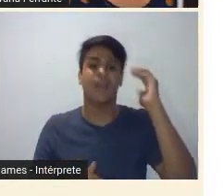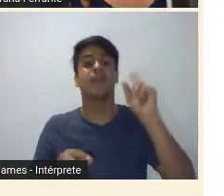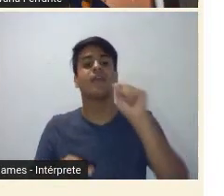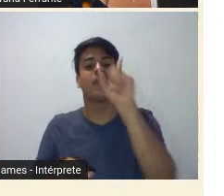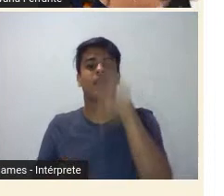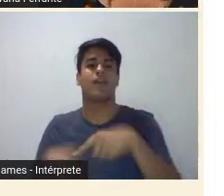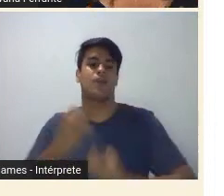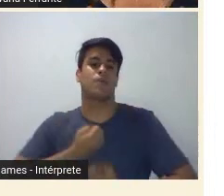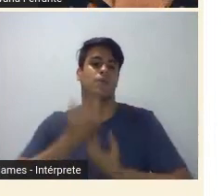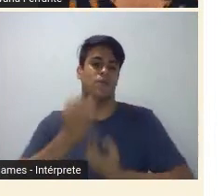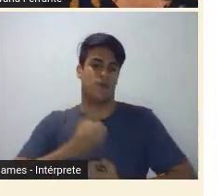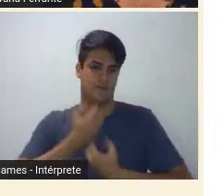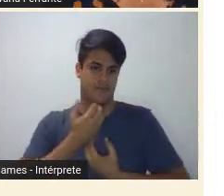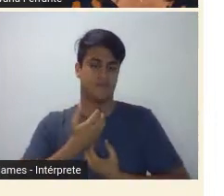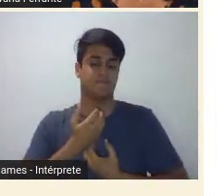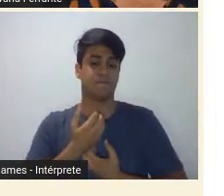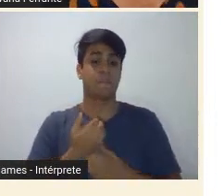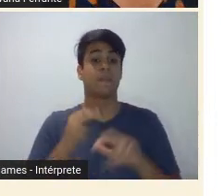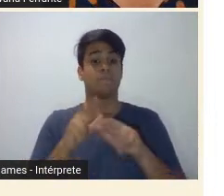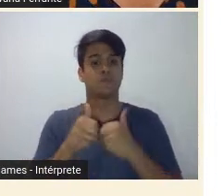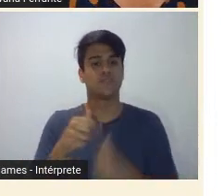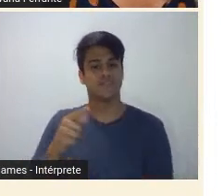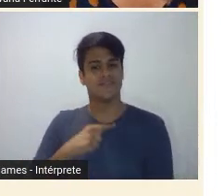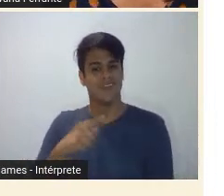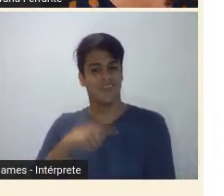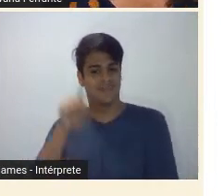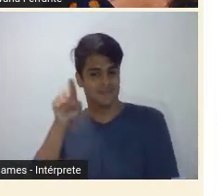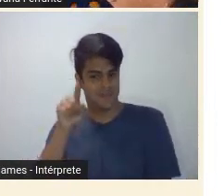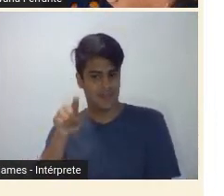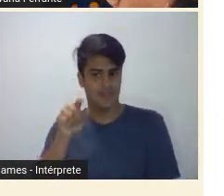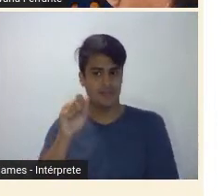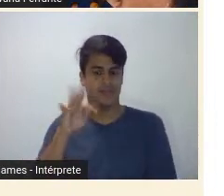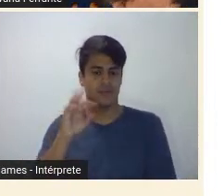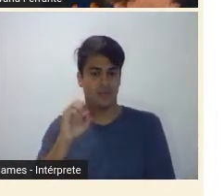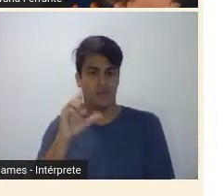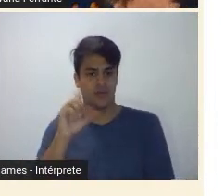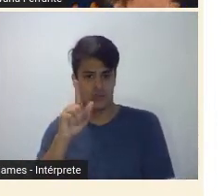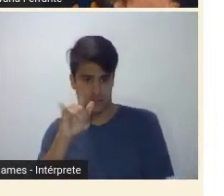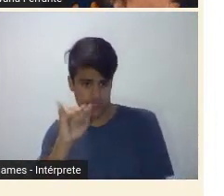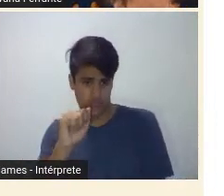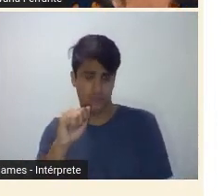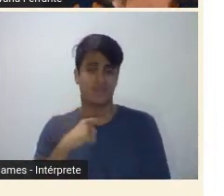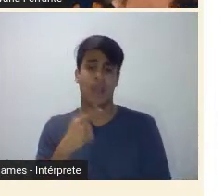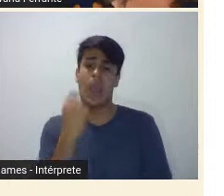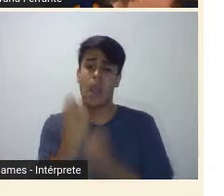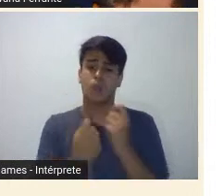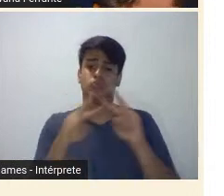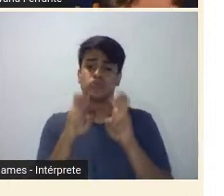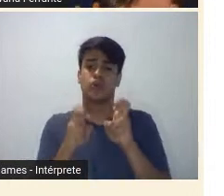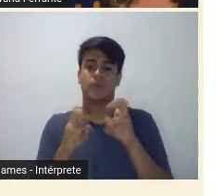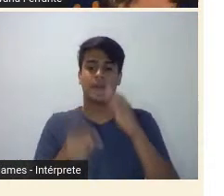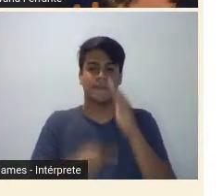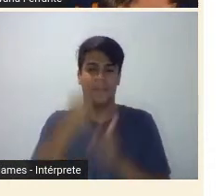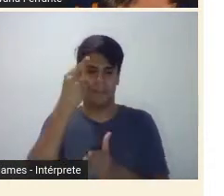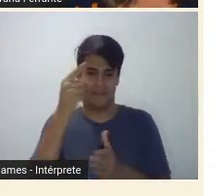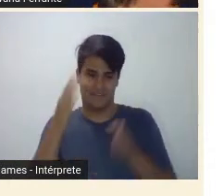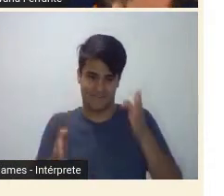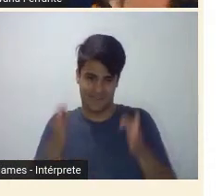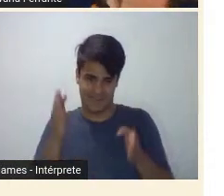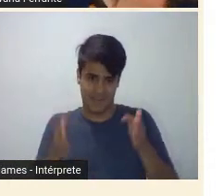Então, nós colocamos nessa antologia alguns poemas da primeira fase, que é quando ele era um rapazinho ainda